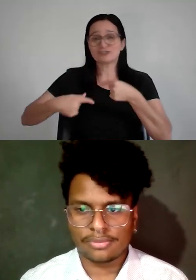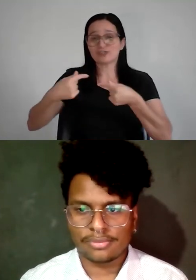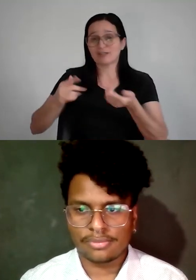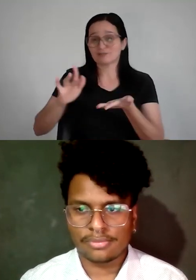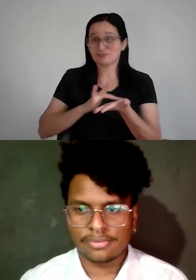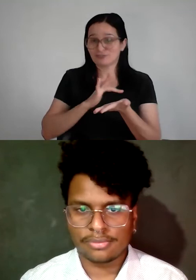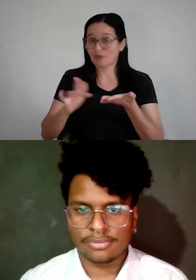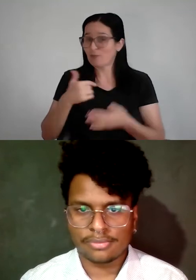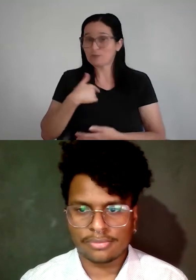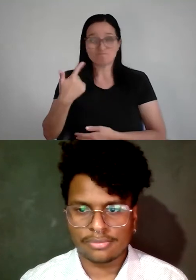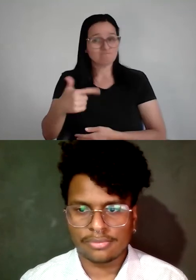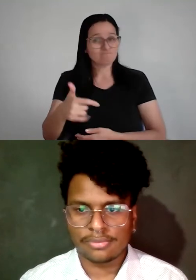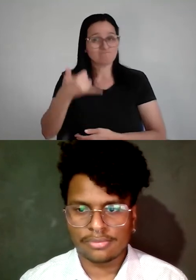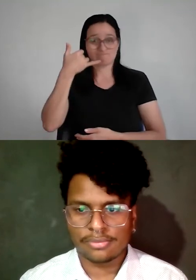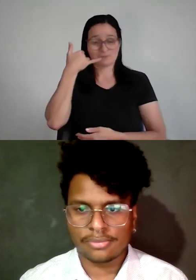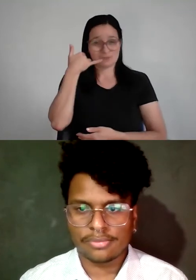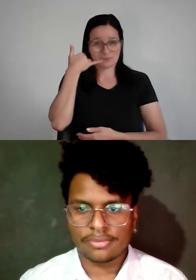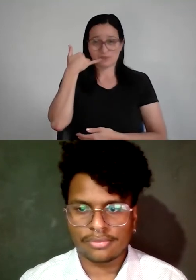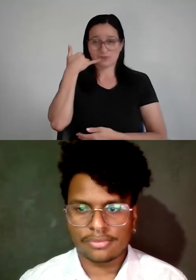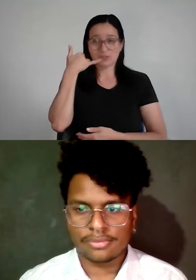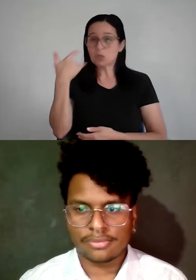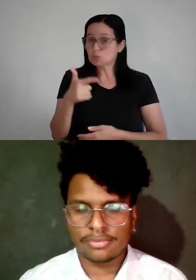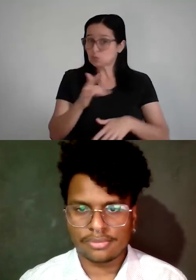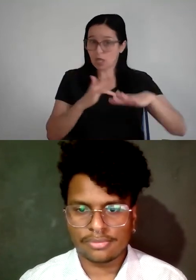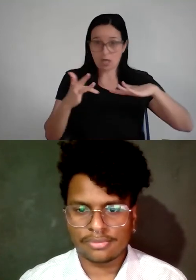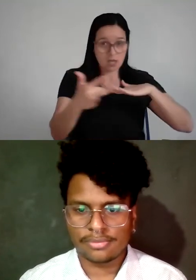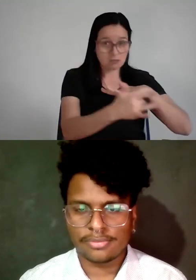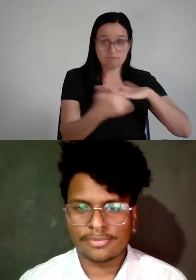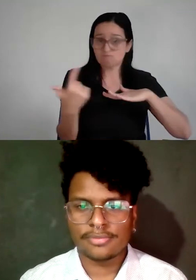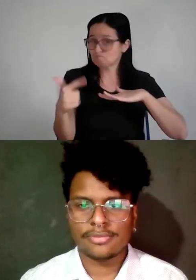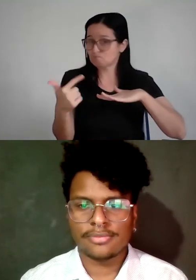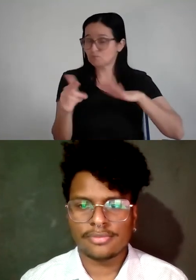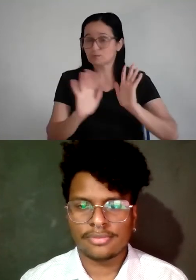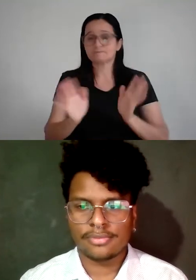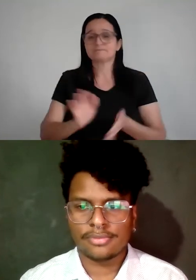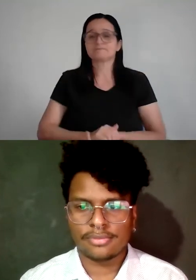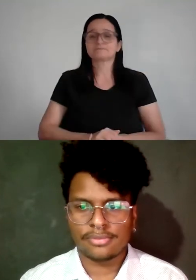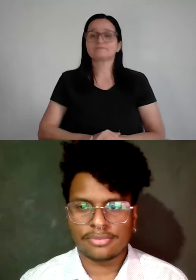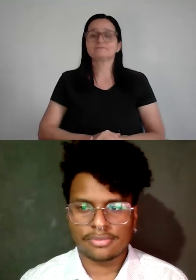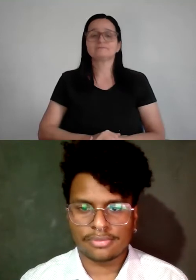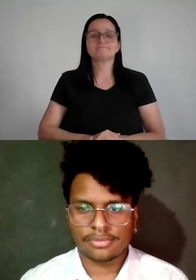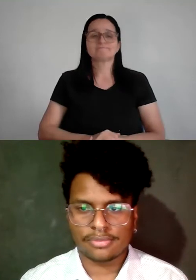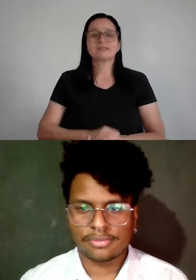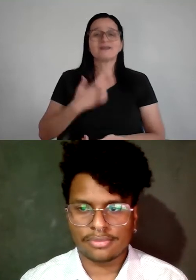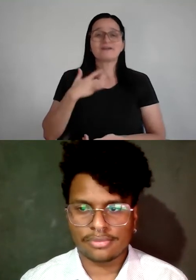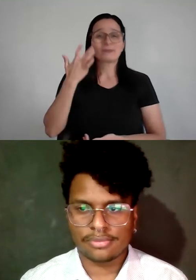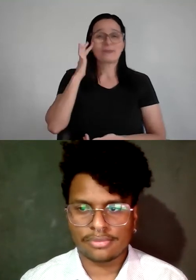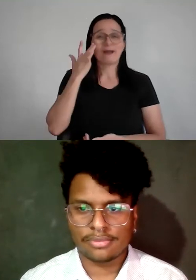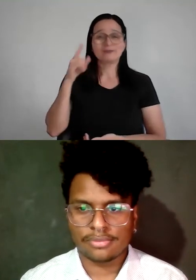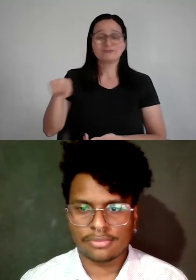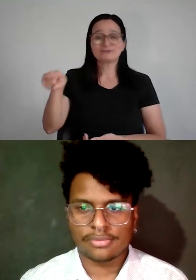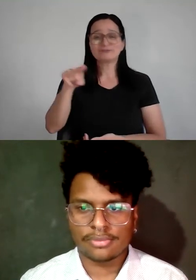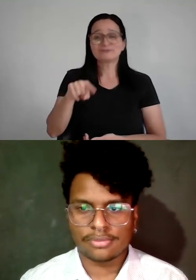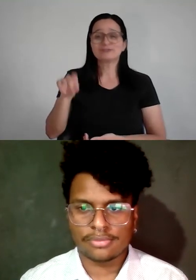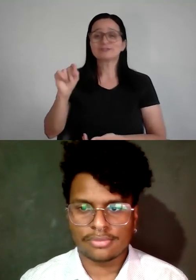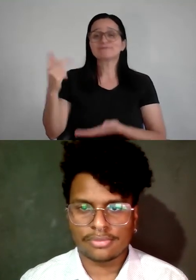smartphone, e eu não tinha rede social na minha época, tá, e eu acho que vocês, por serem o primeiro, estão tomando ferro,